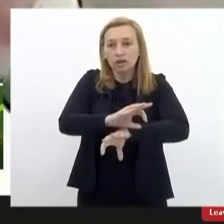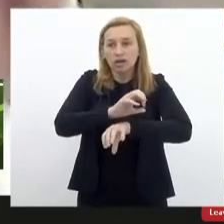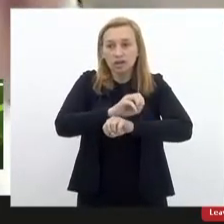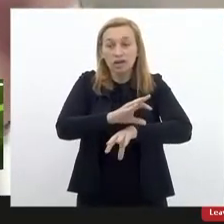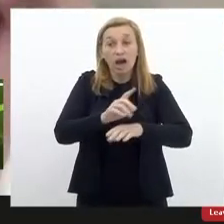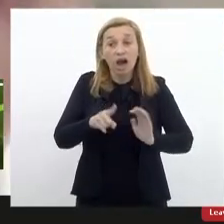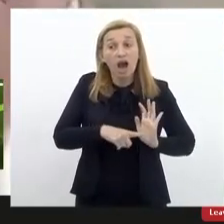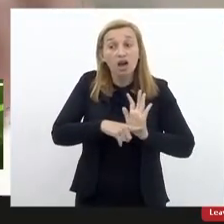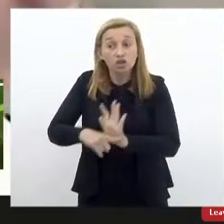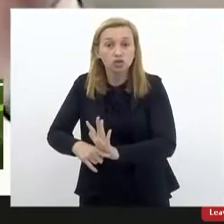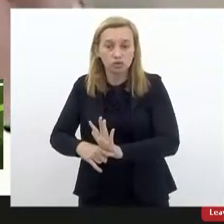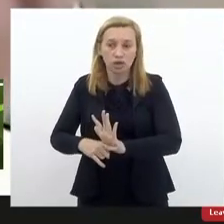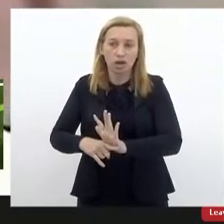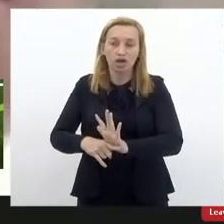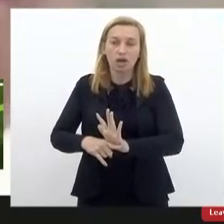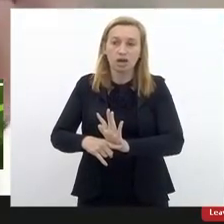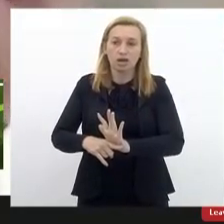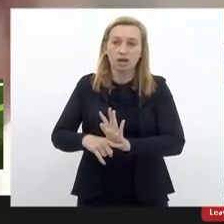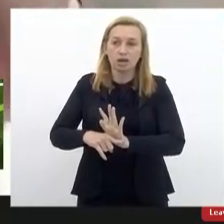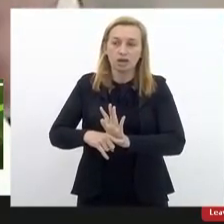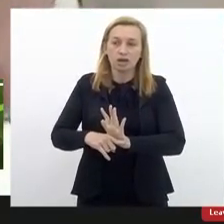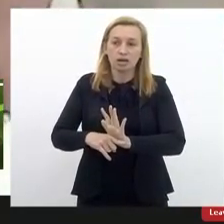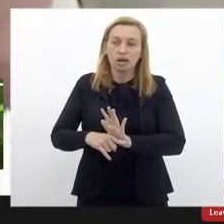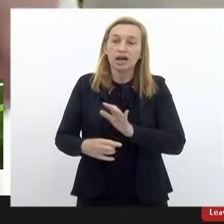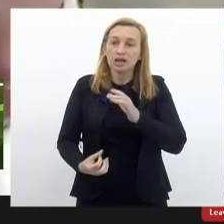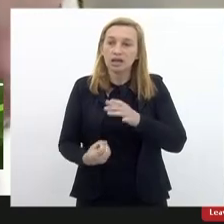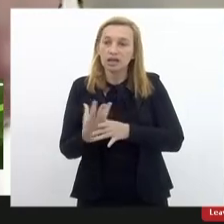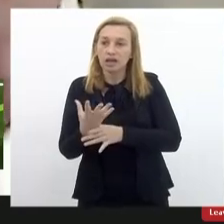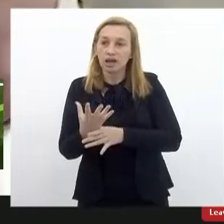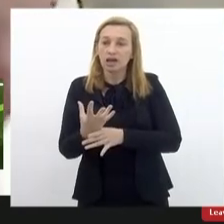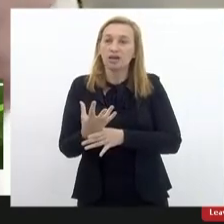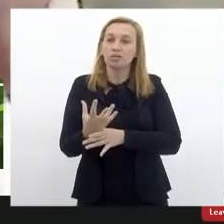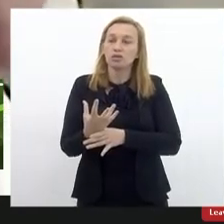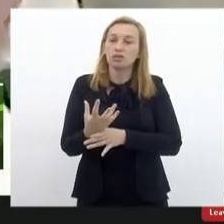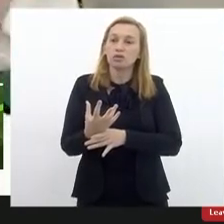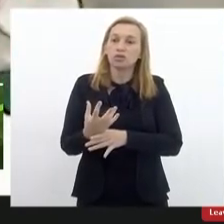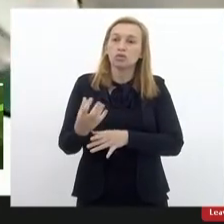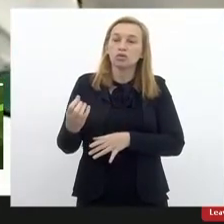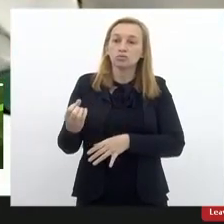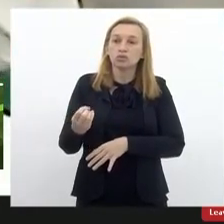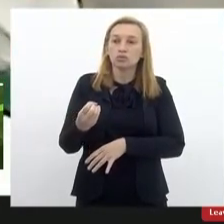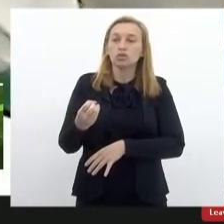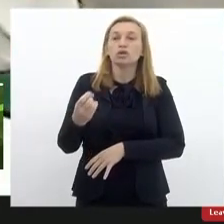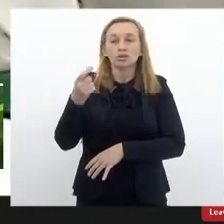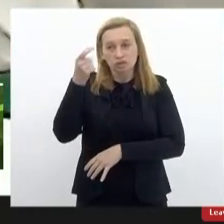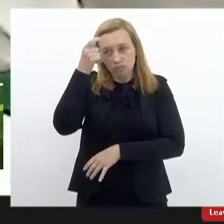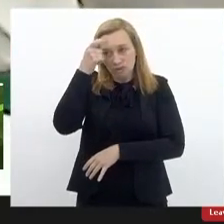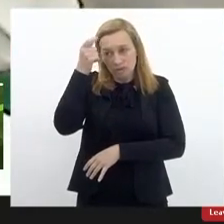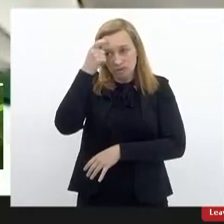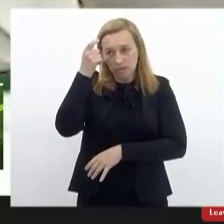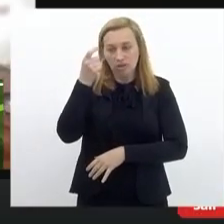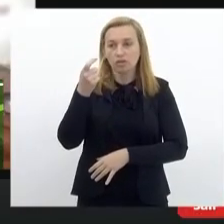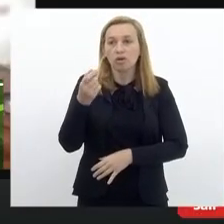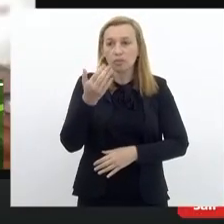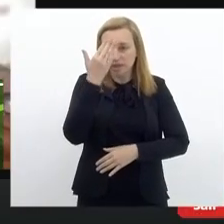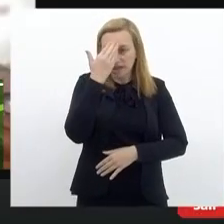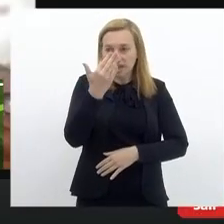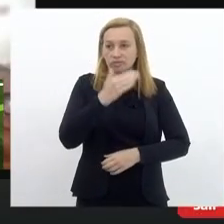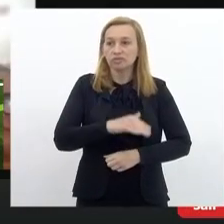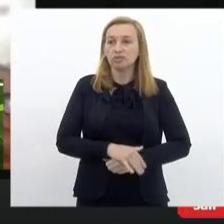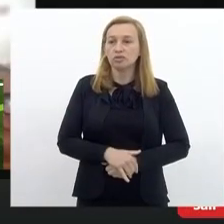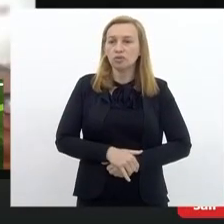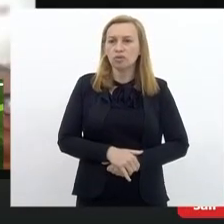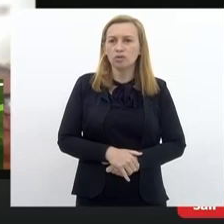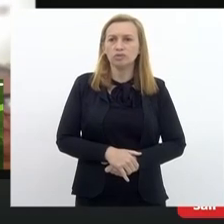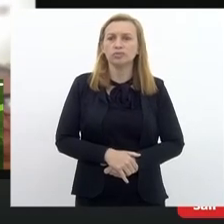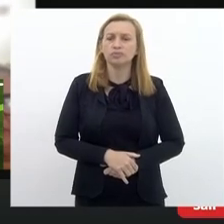ajudar a contribuir na construção deste bom senso. Muito obrigado pelas palavras.